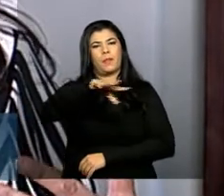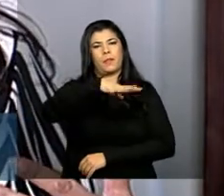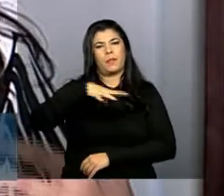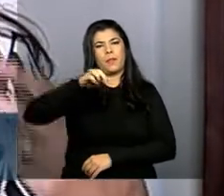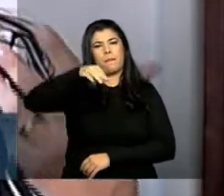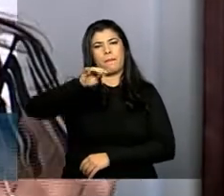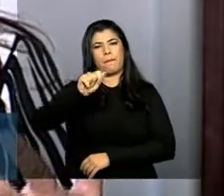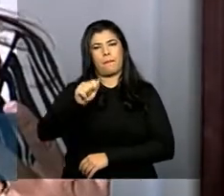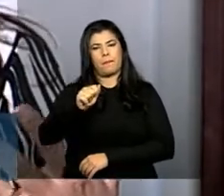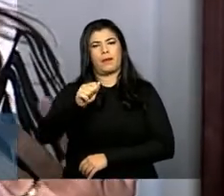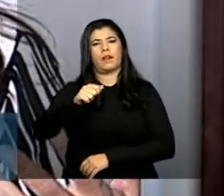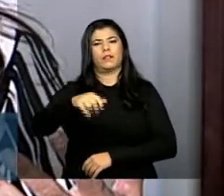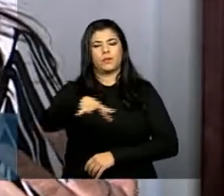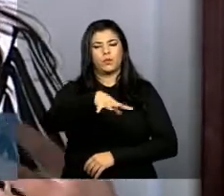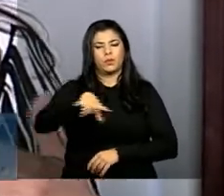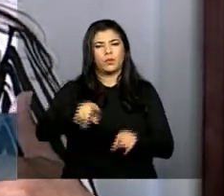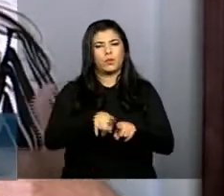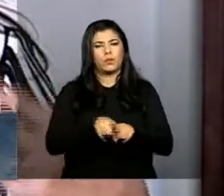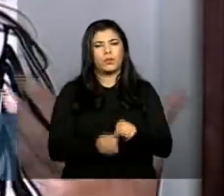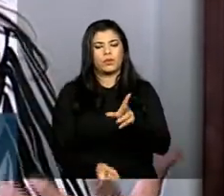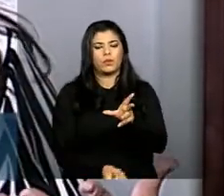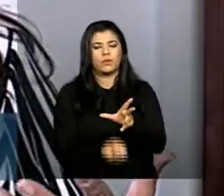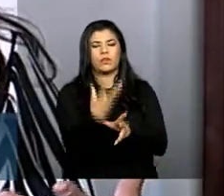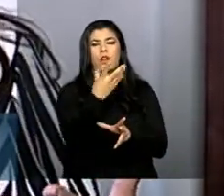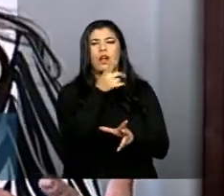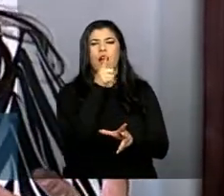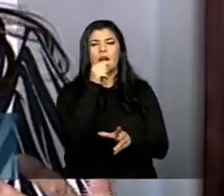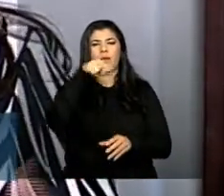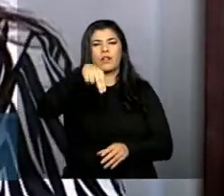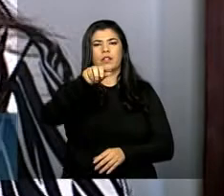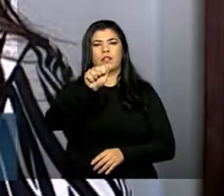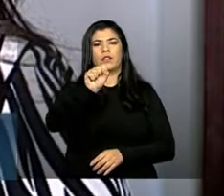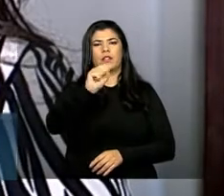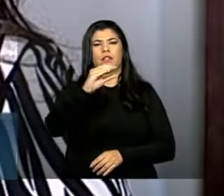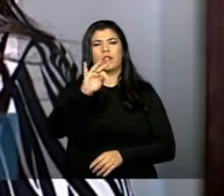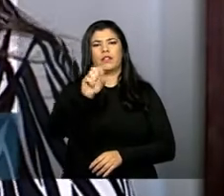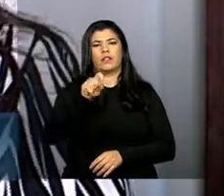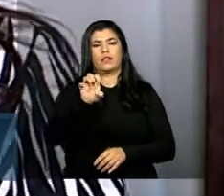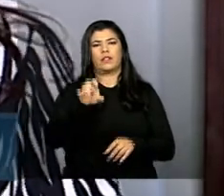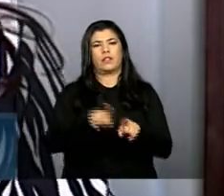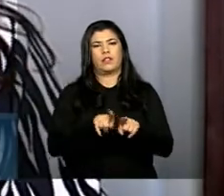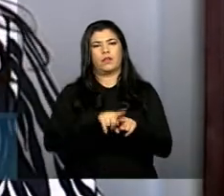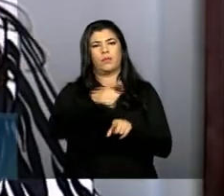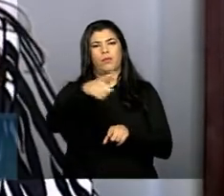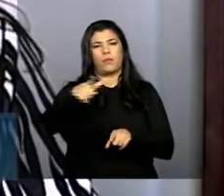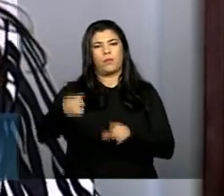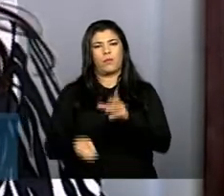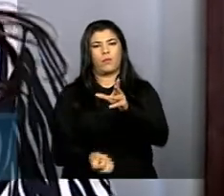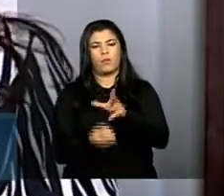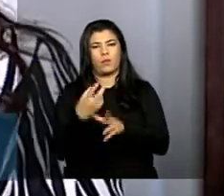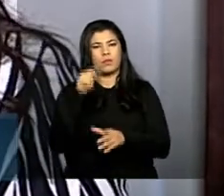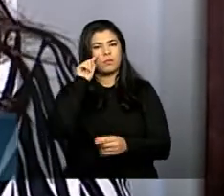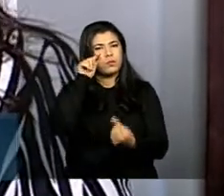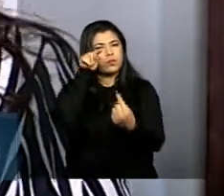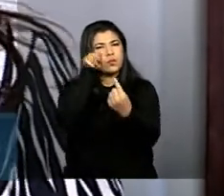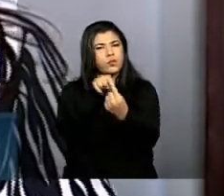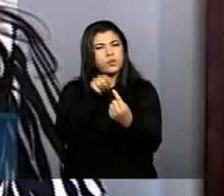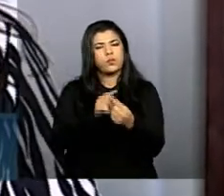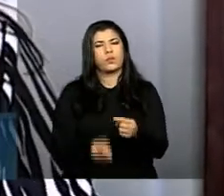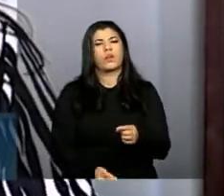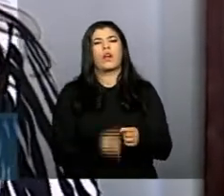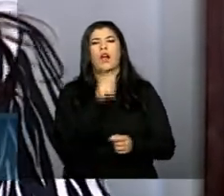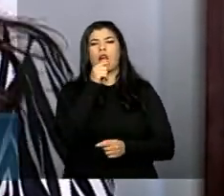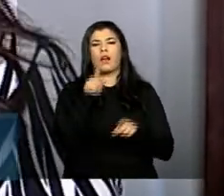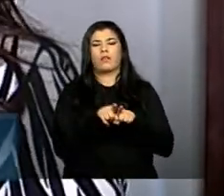nascentes e óleos d'água nós queremos recuperar por isso o Ministério da Agricultura incluiu na sua cesta de alimentos de